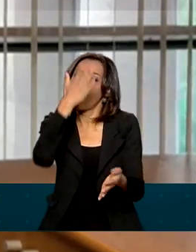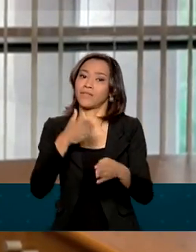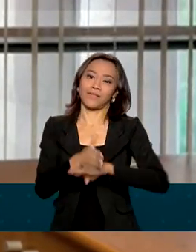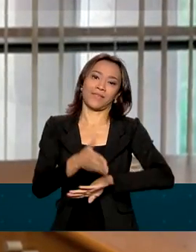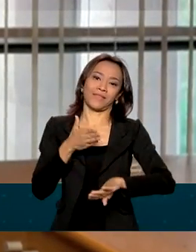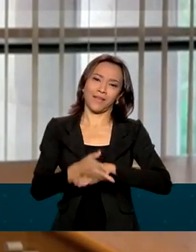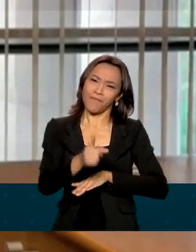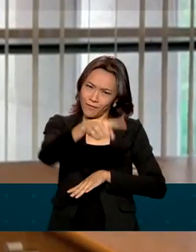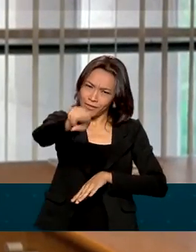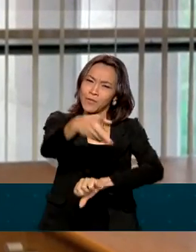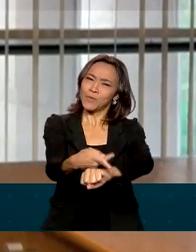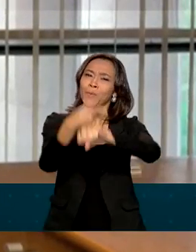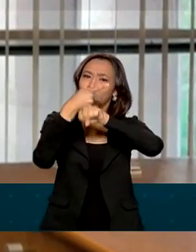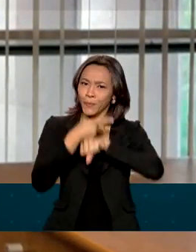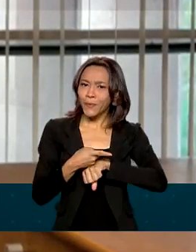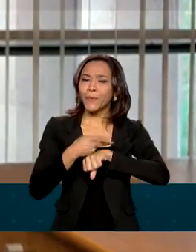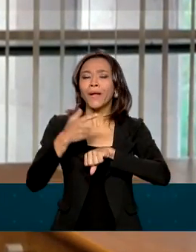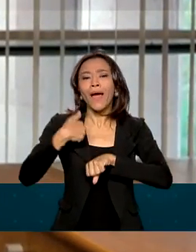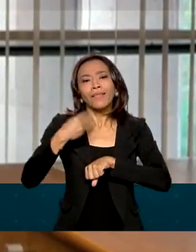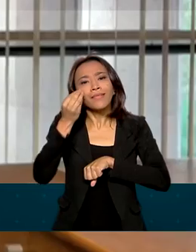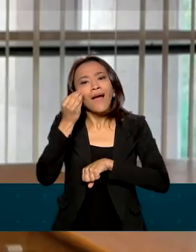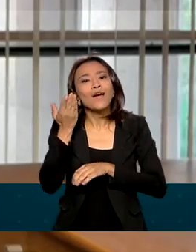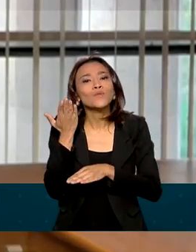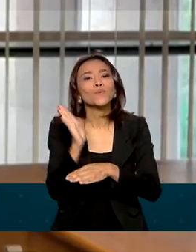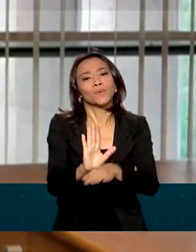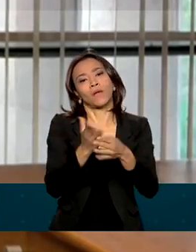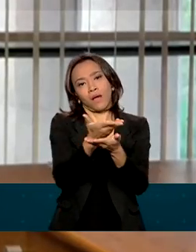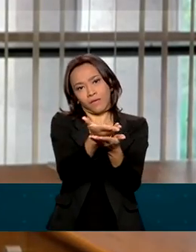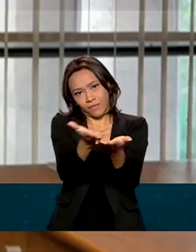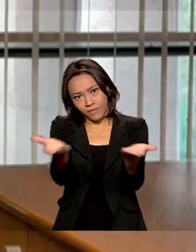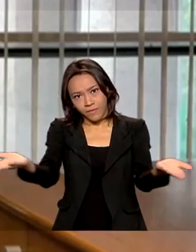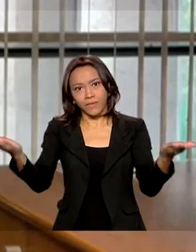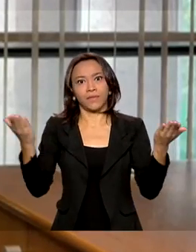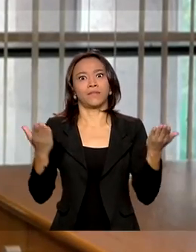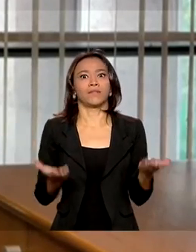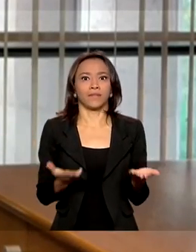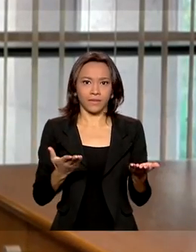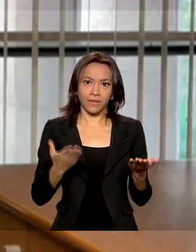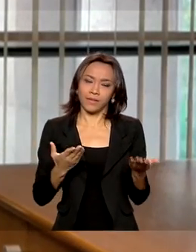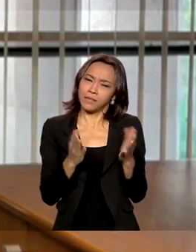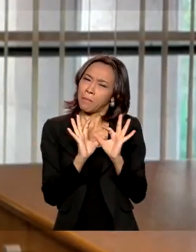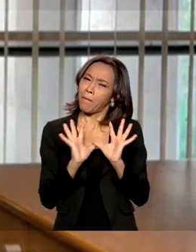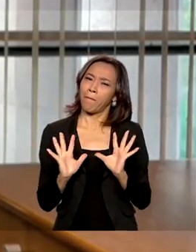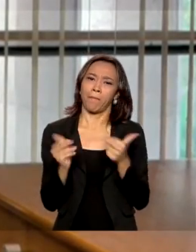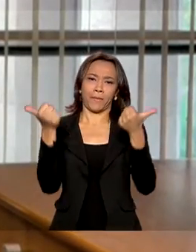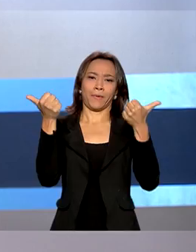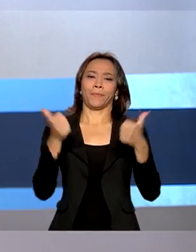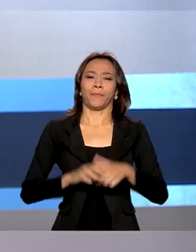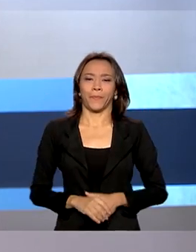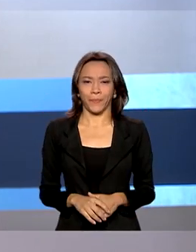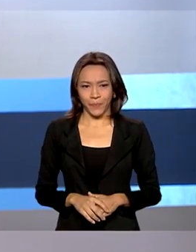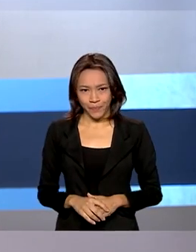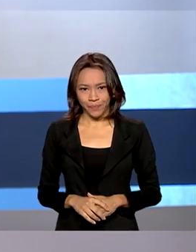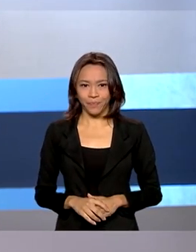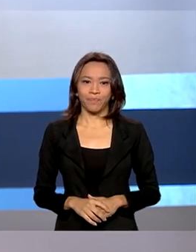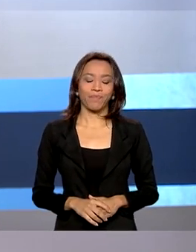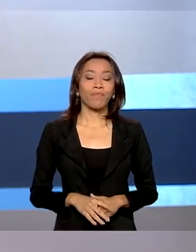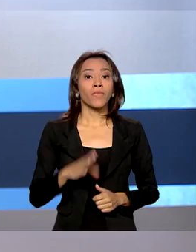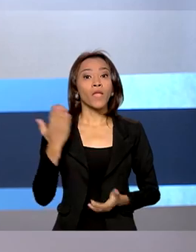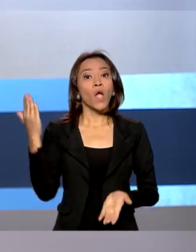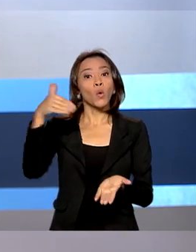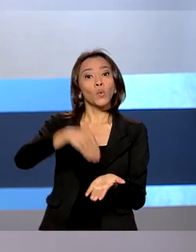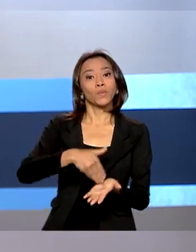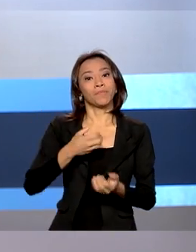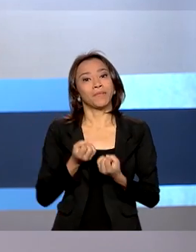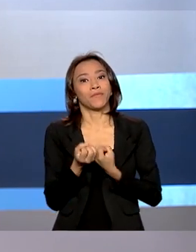A nossa intenção aqui é só de tentar ajudá-los e prestar o nosso serviço público da maneira melhor possível. E uma última